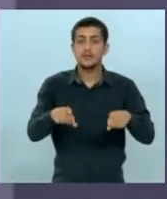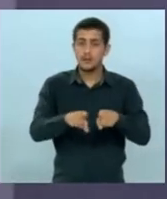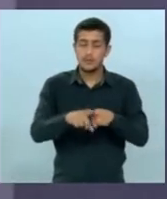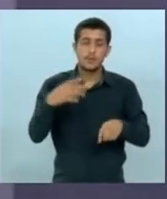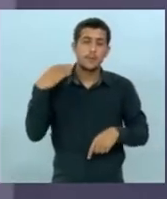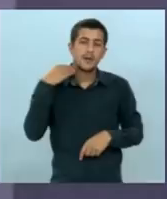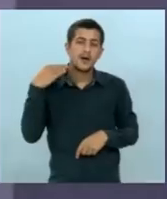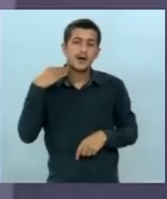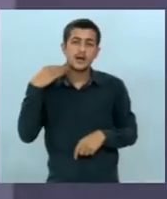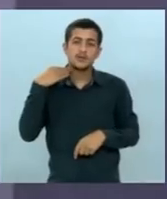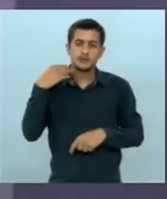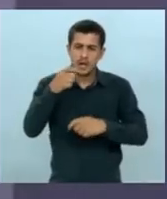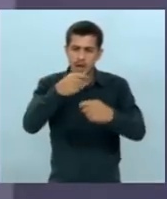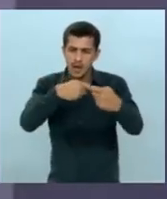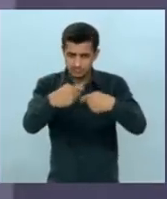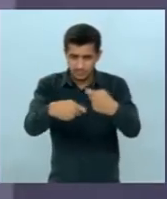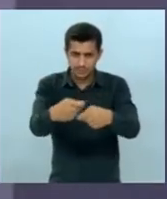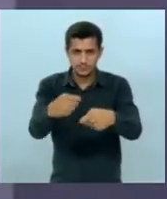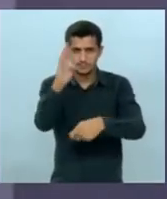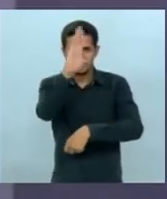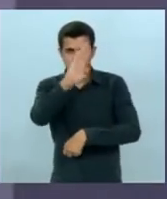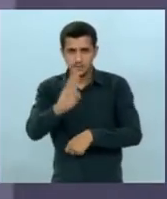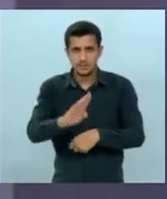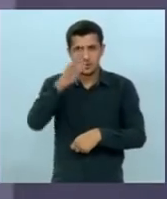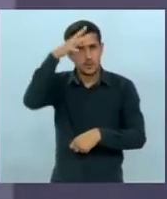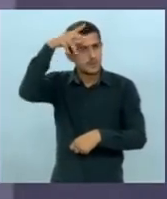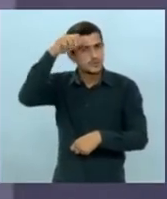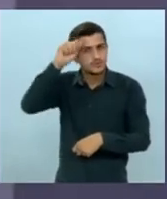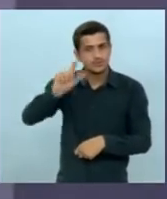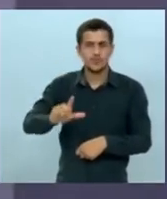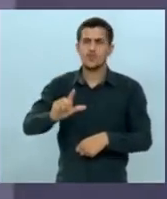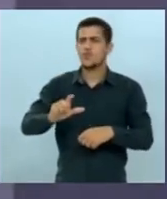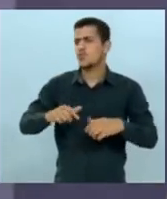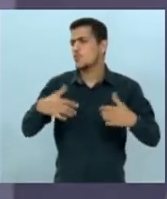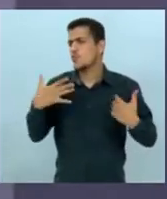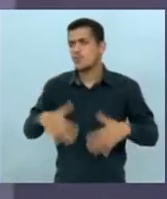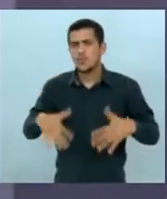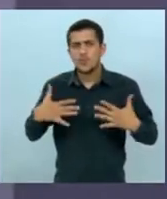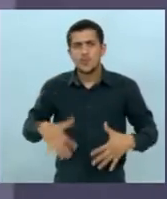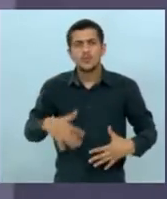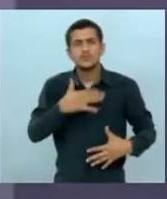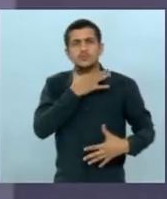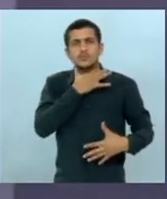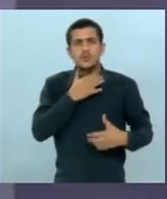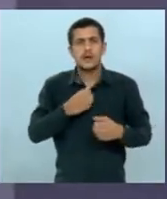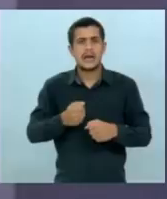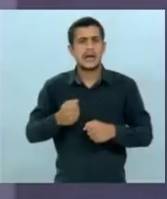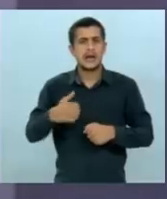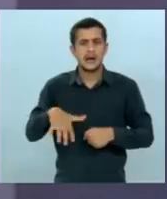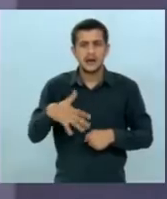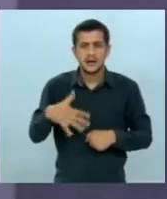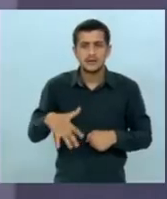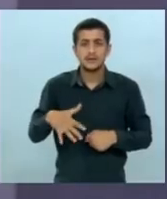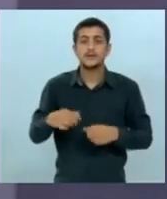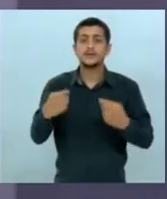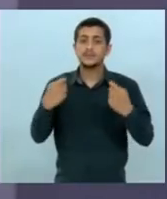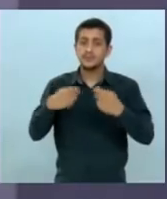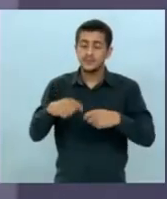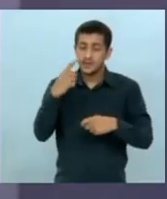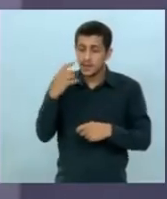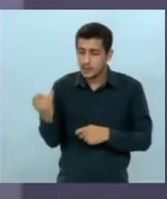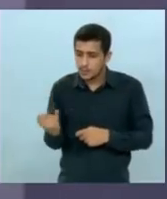da administração no Brasil, incluindo o Mato Grosso do Sul, muito cara. Nós temos que desestimular a sonegação, não é